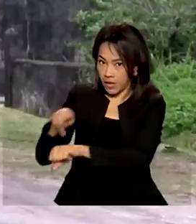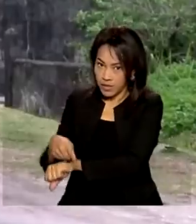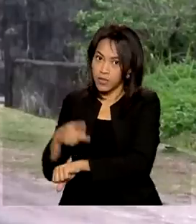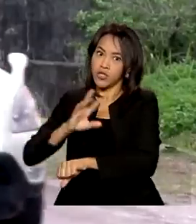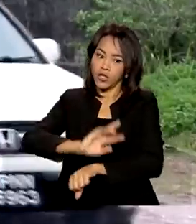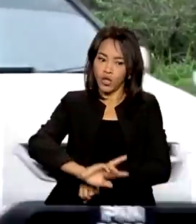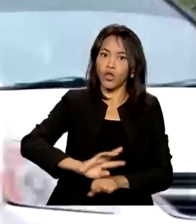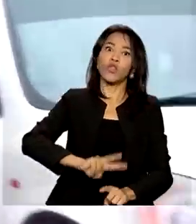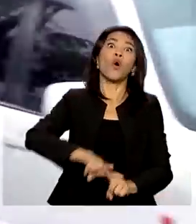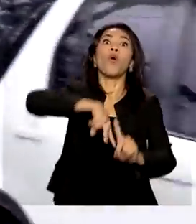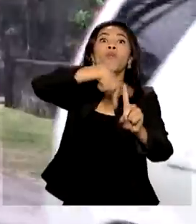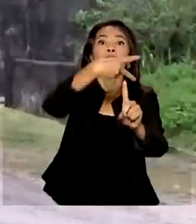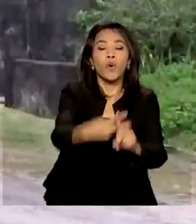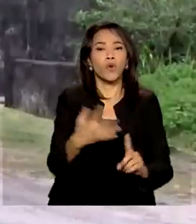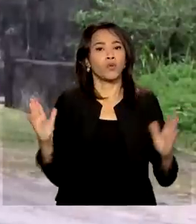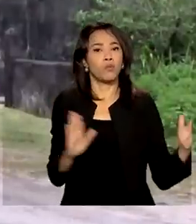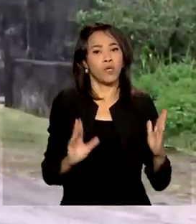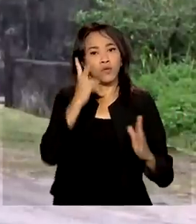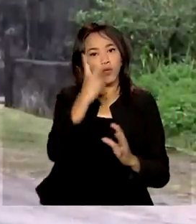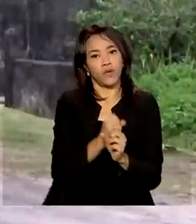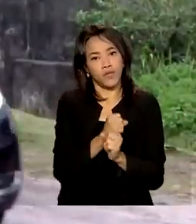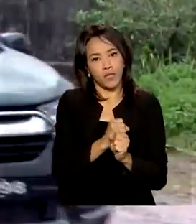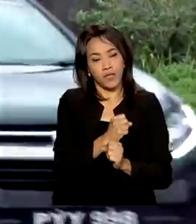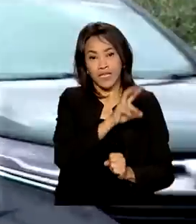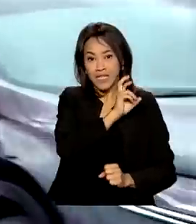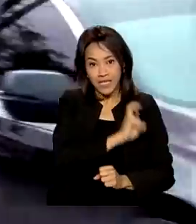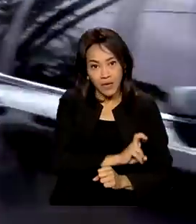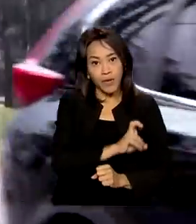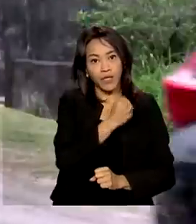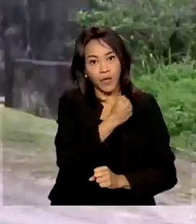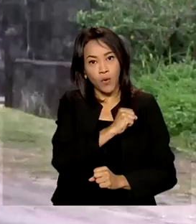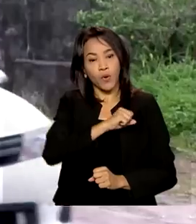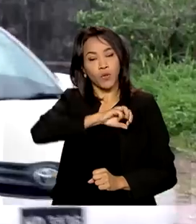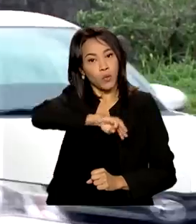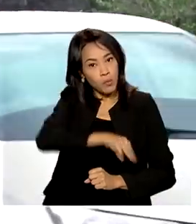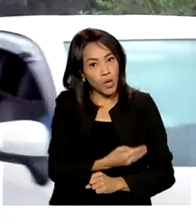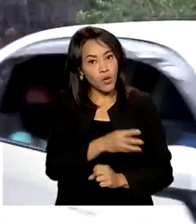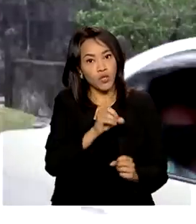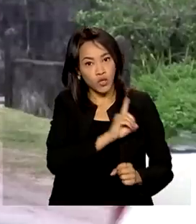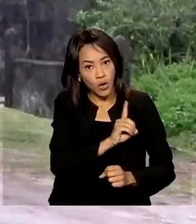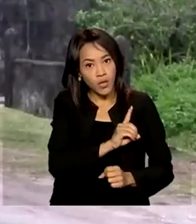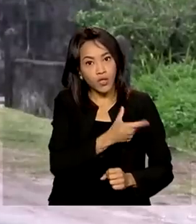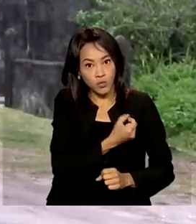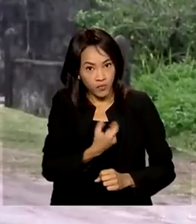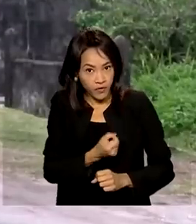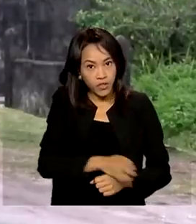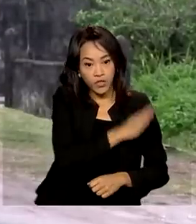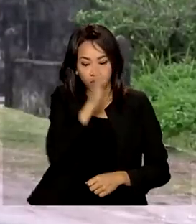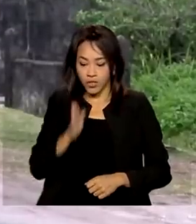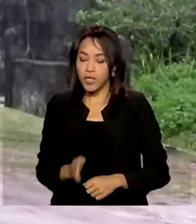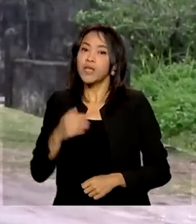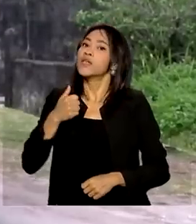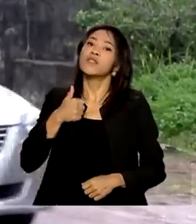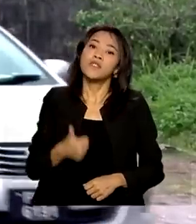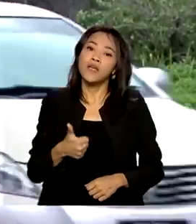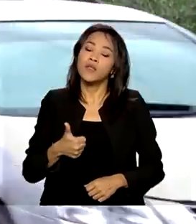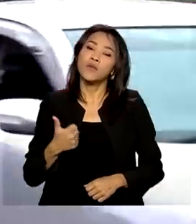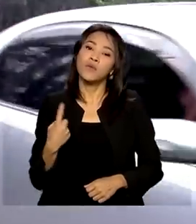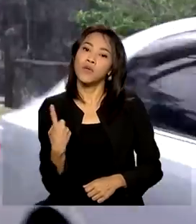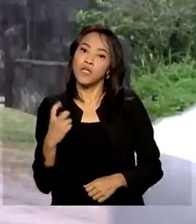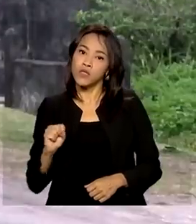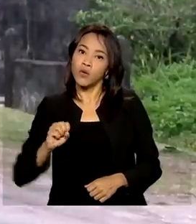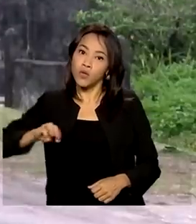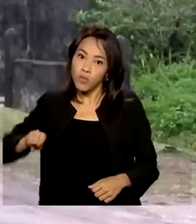dobrou nos últimos dois anos, passando de 58 milhões de dólares em 2020 para 118 milhões